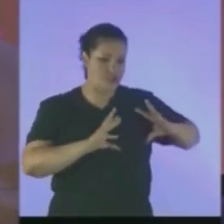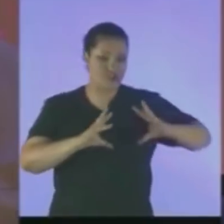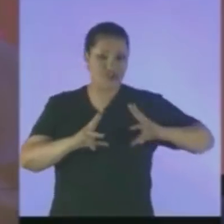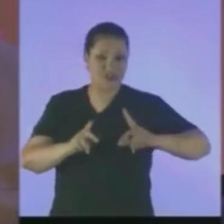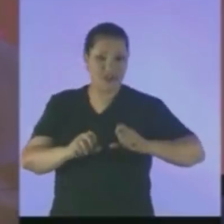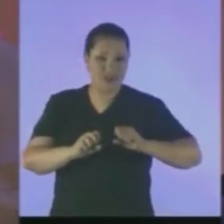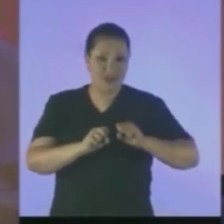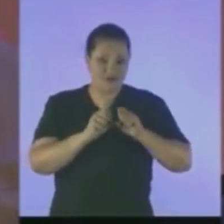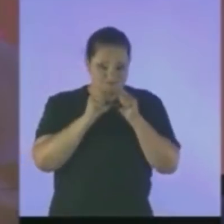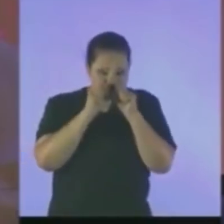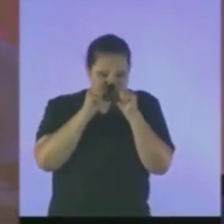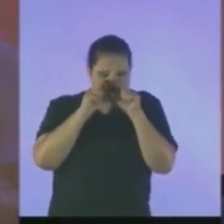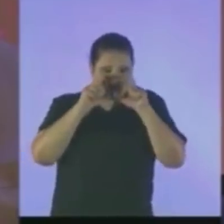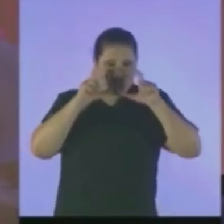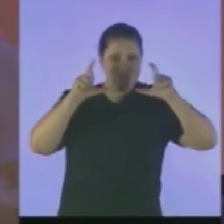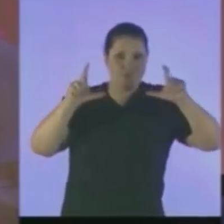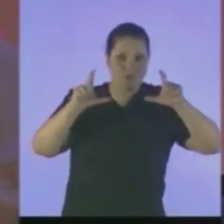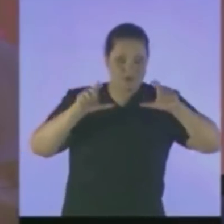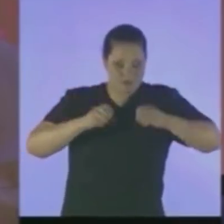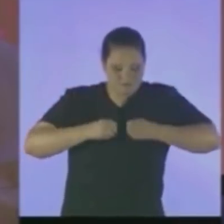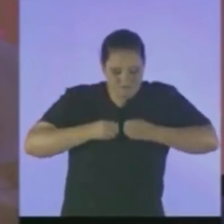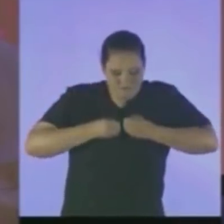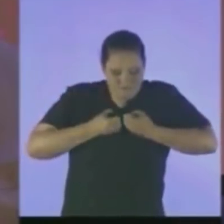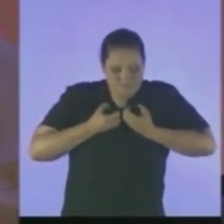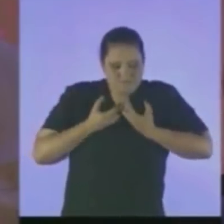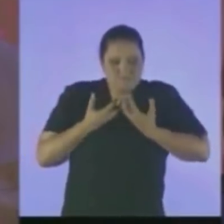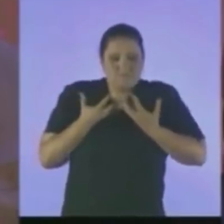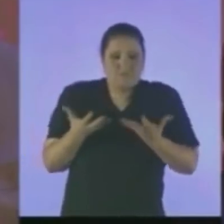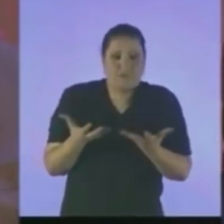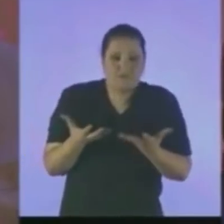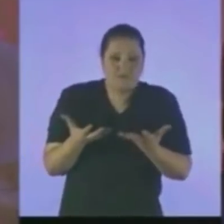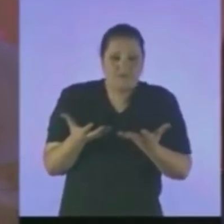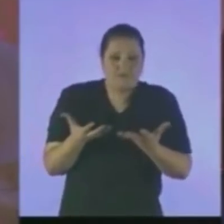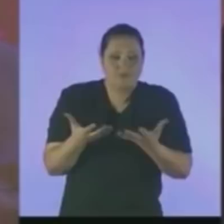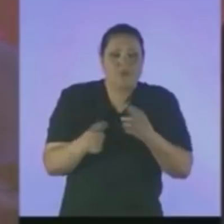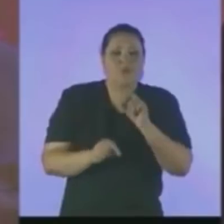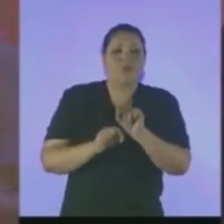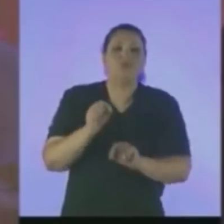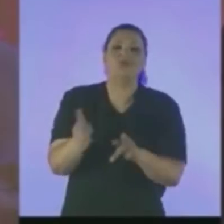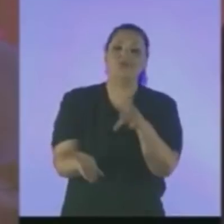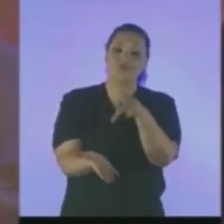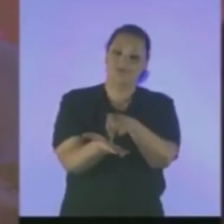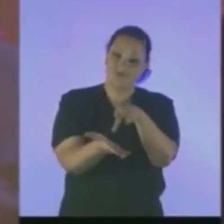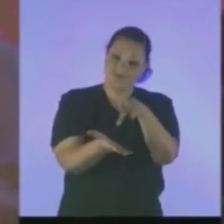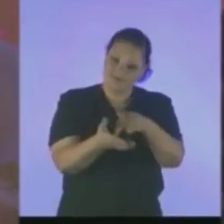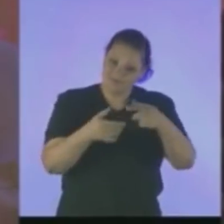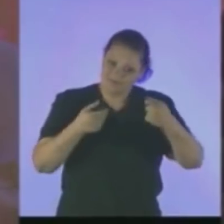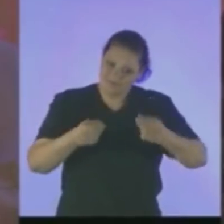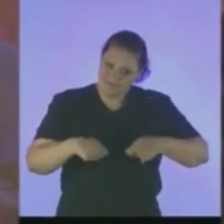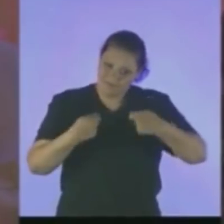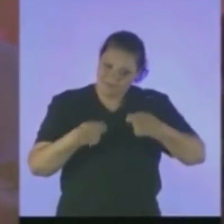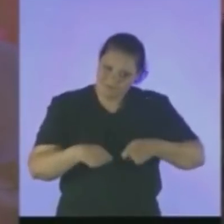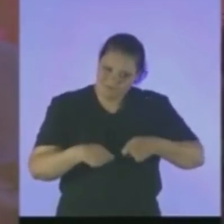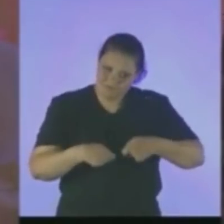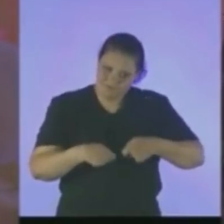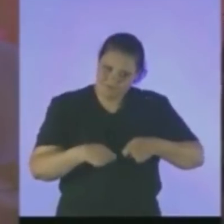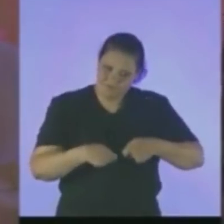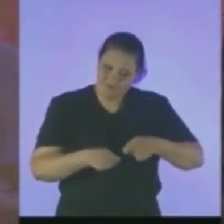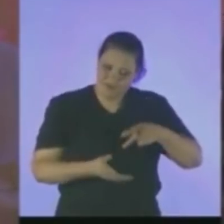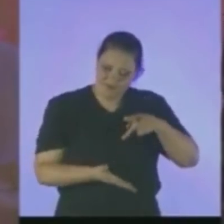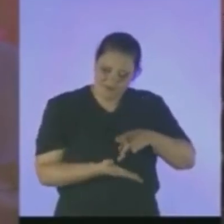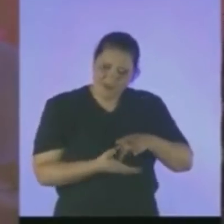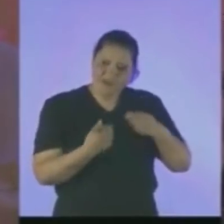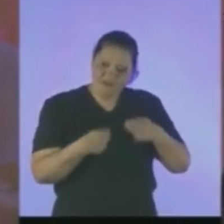Despertar A criatura Por fim Para sua Necessidade De amar-se